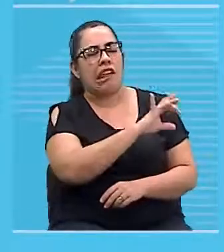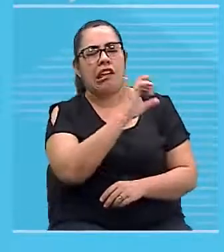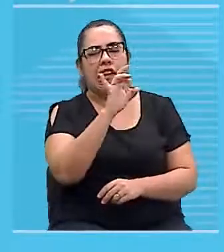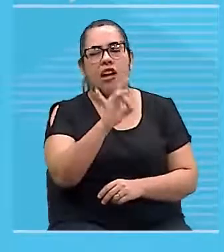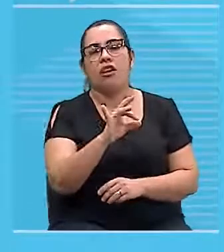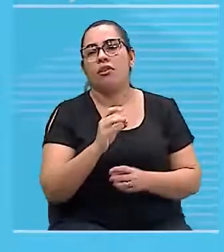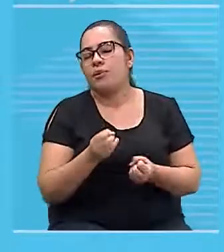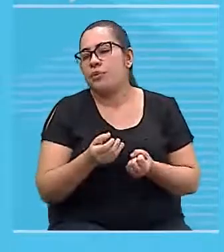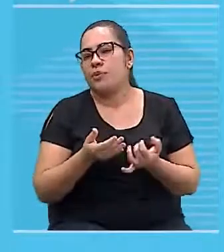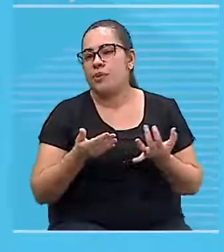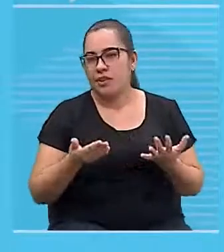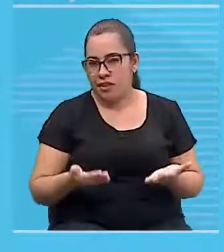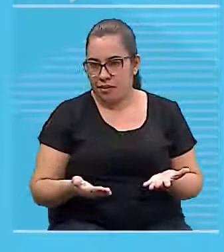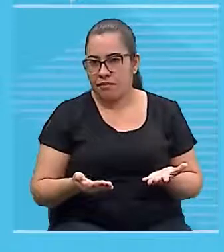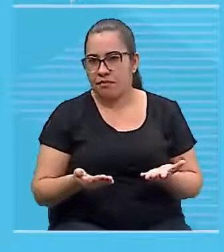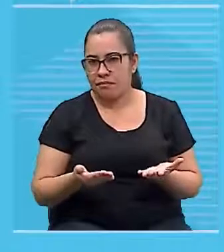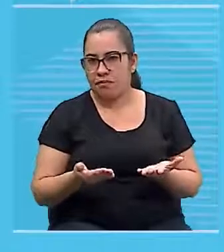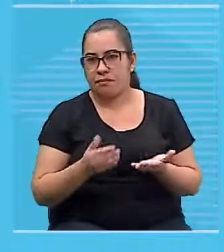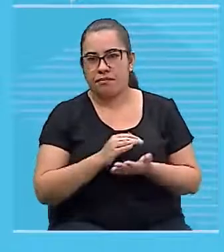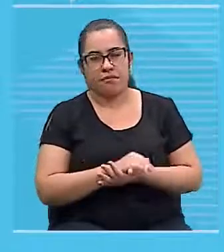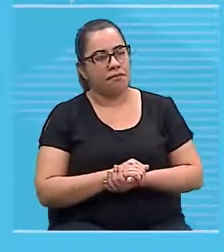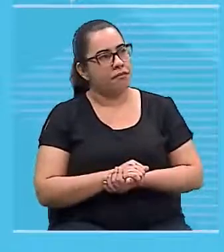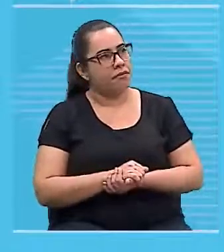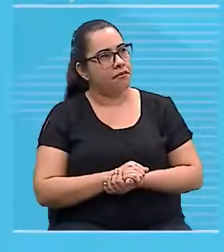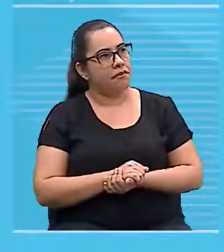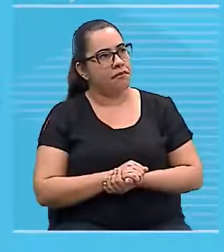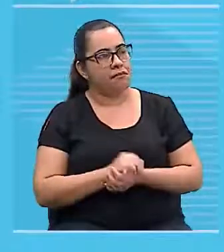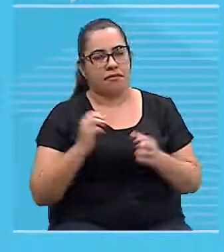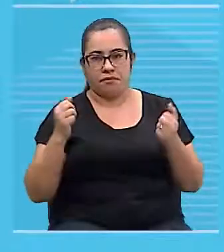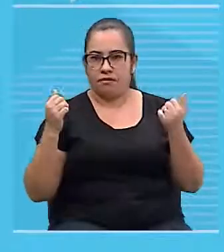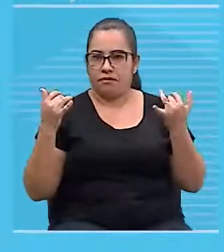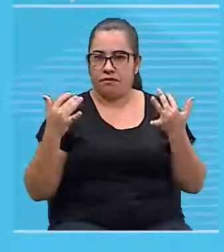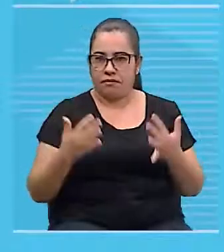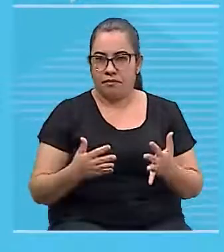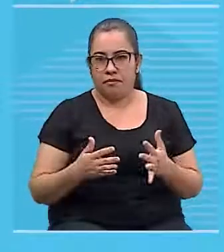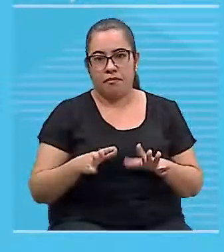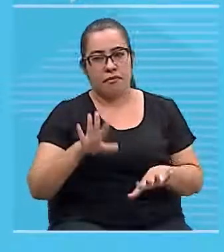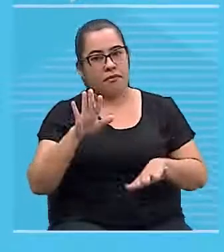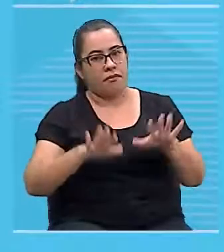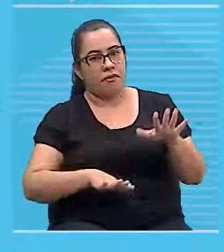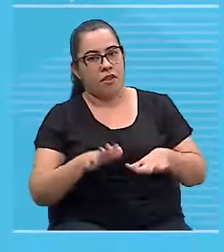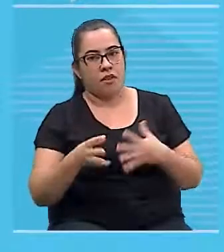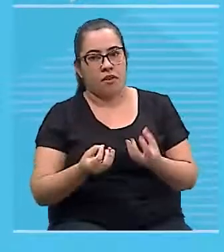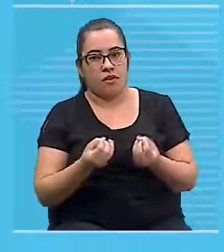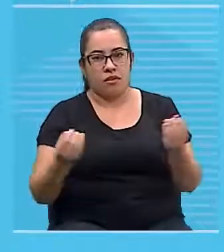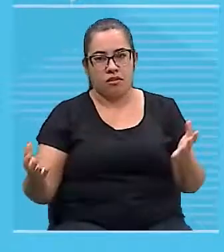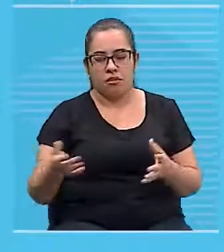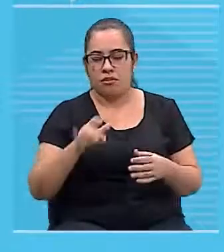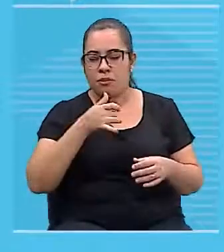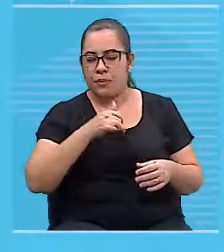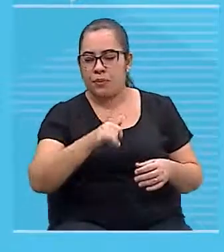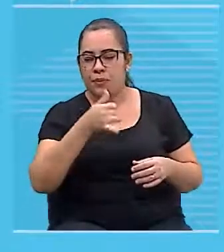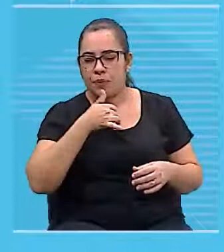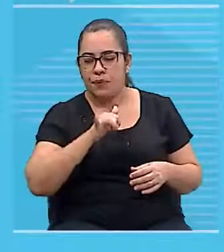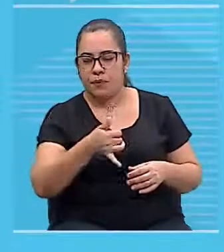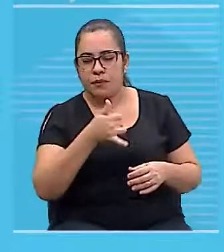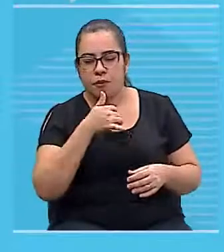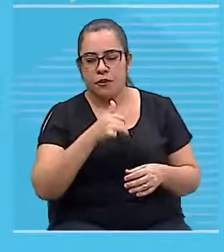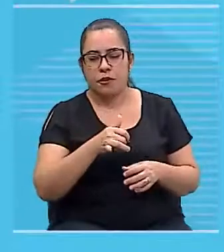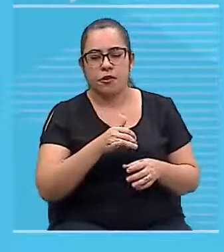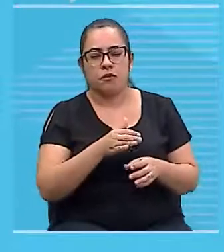situações vão depender do sentido da corrente elétrica também.